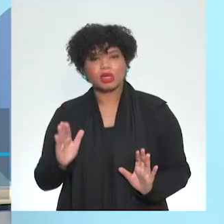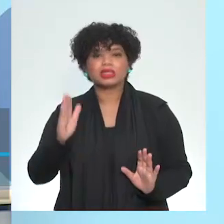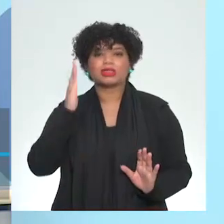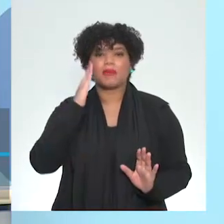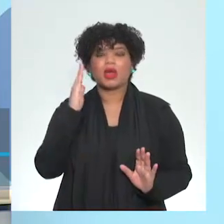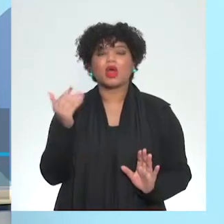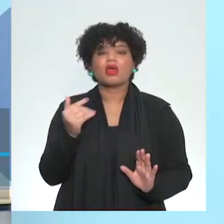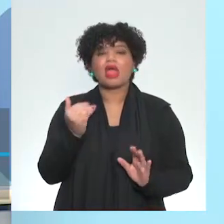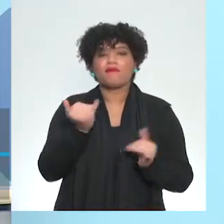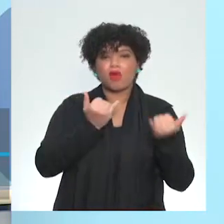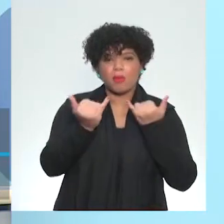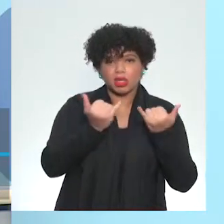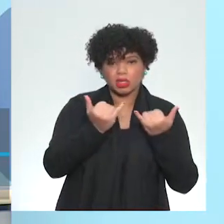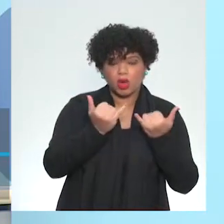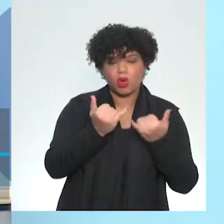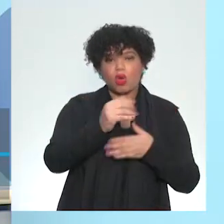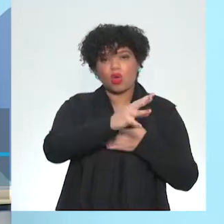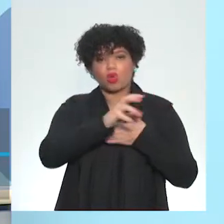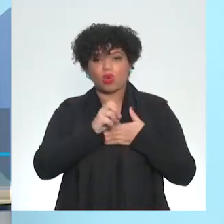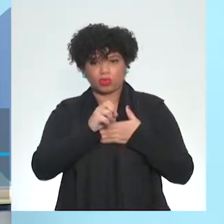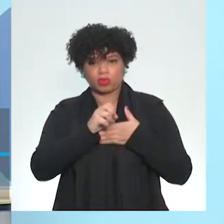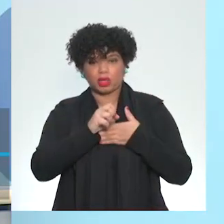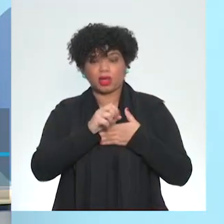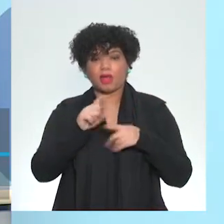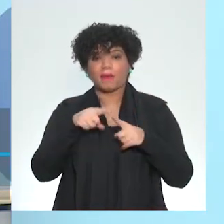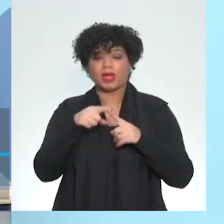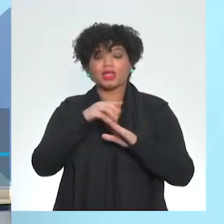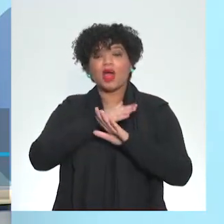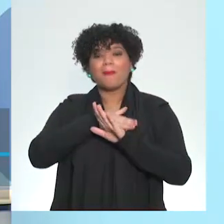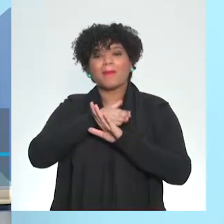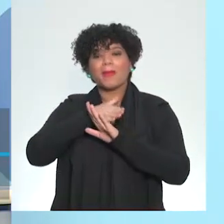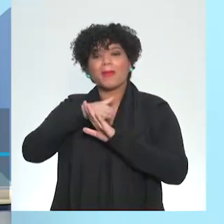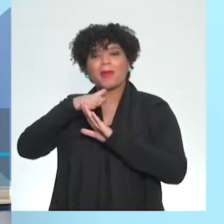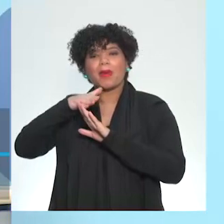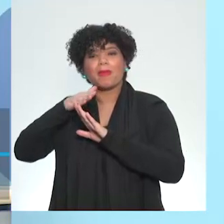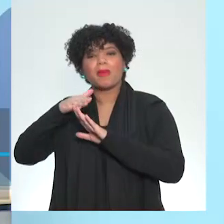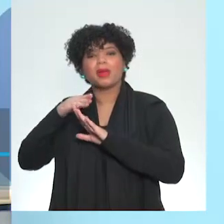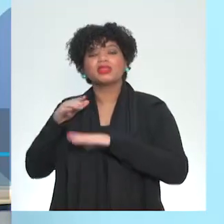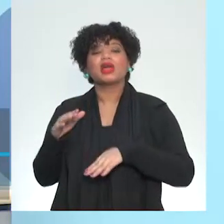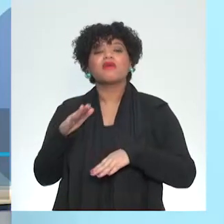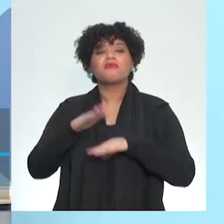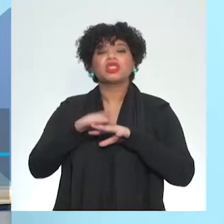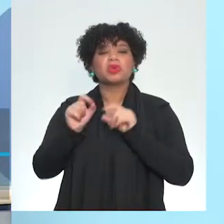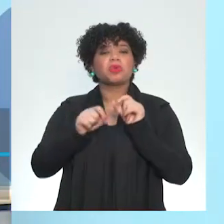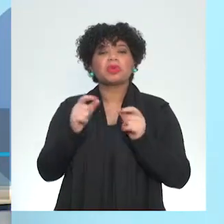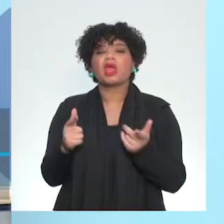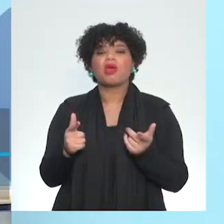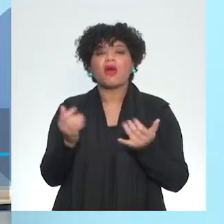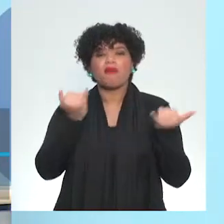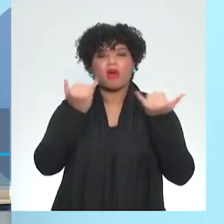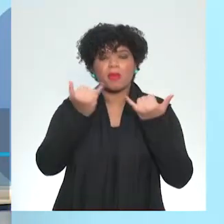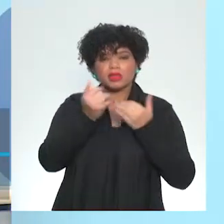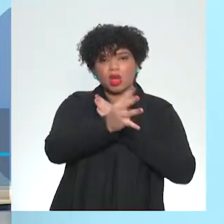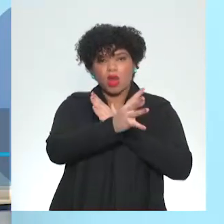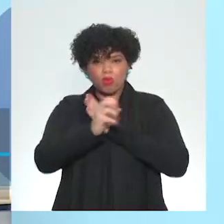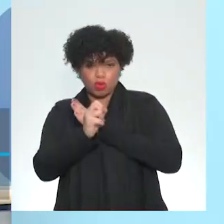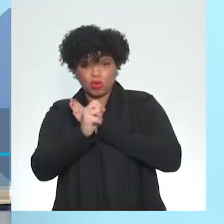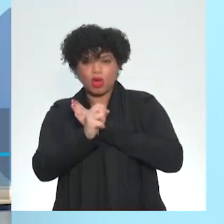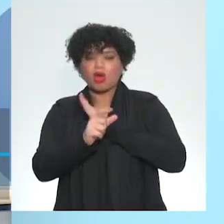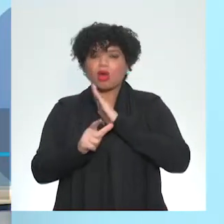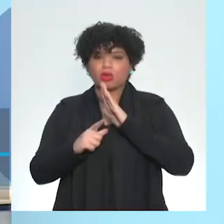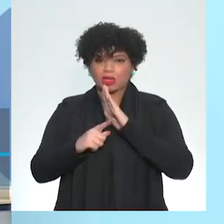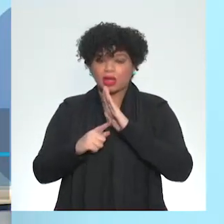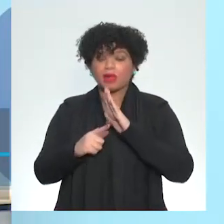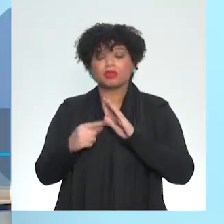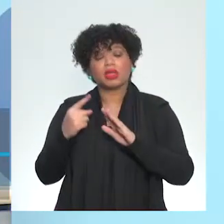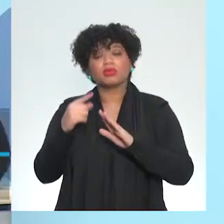qual é a informação de entrada. O processamento é o que ele vai fazer com essa informação. Então, o processamento é você